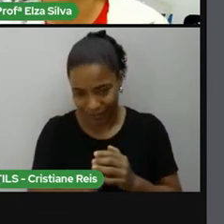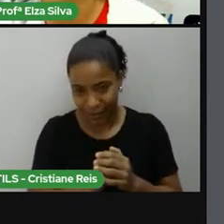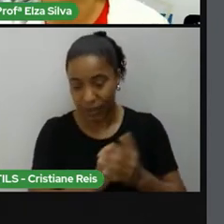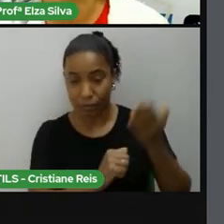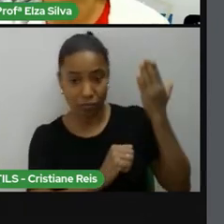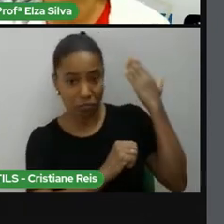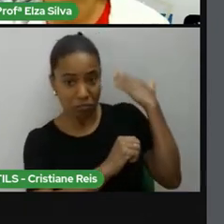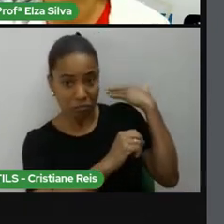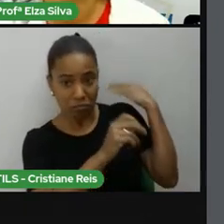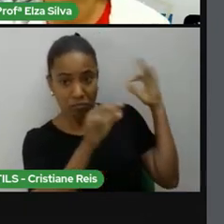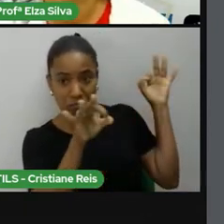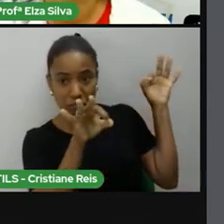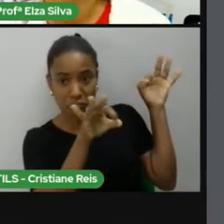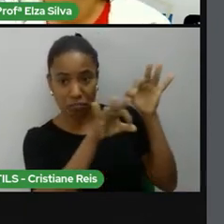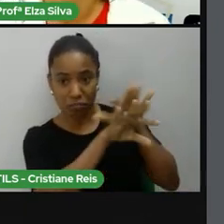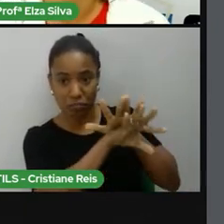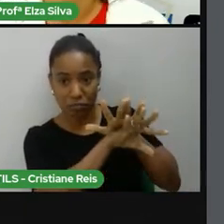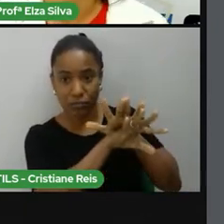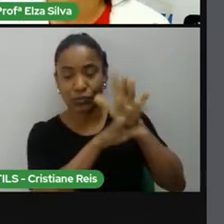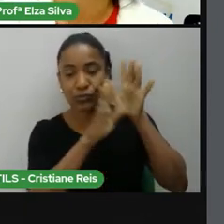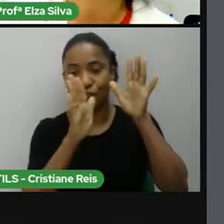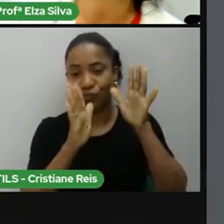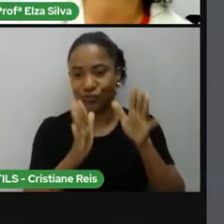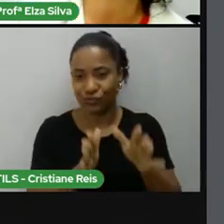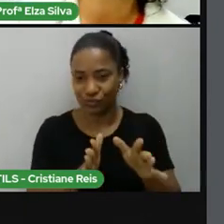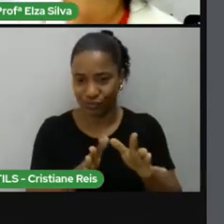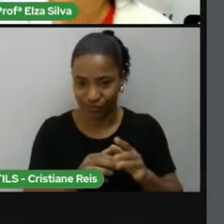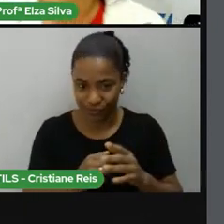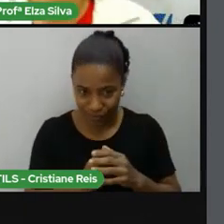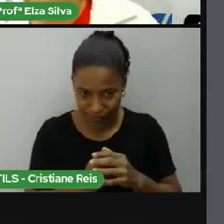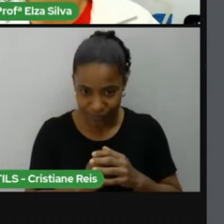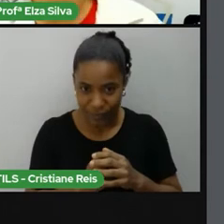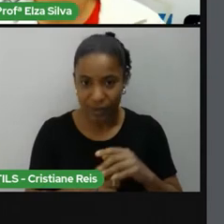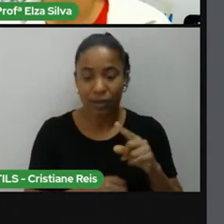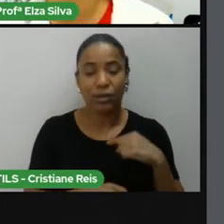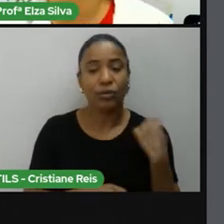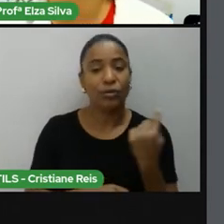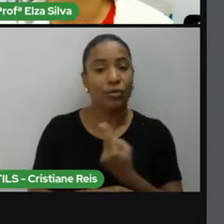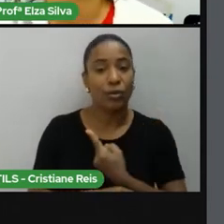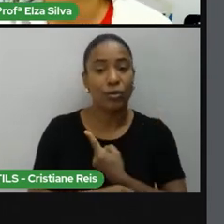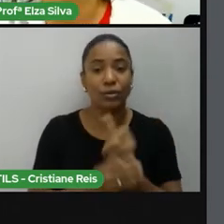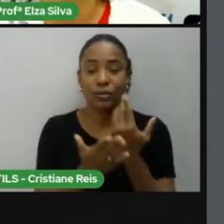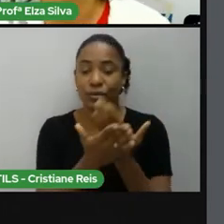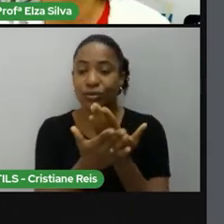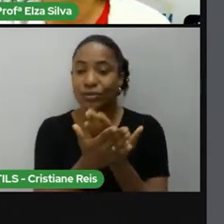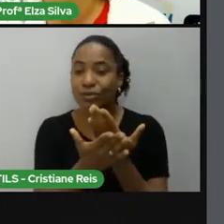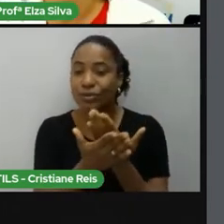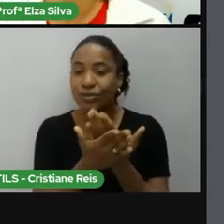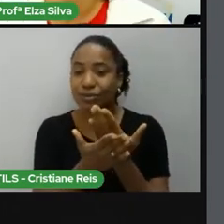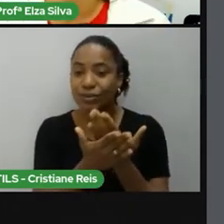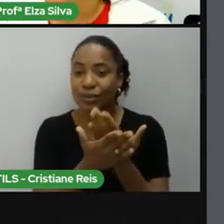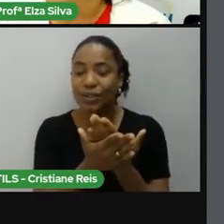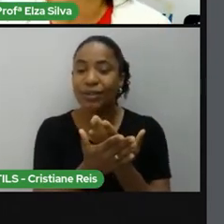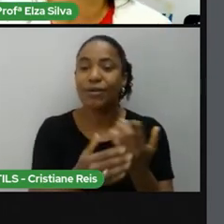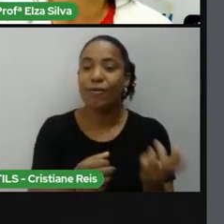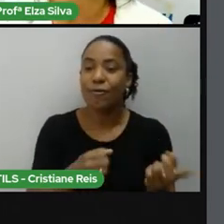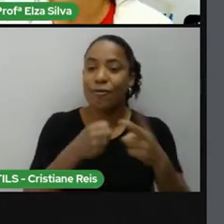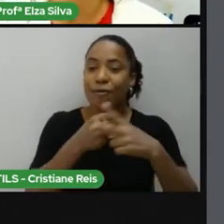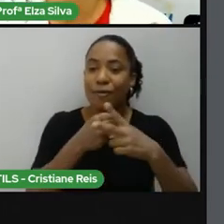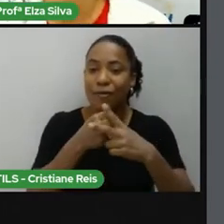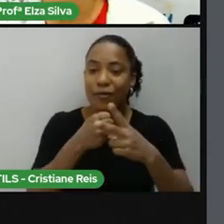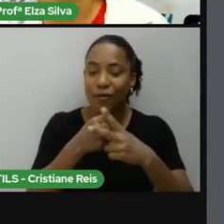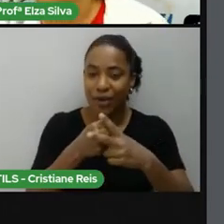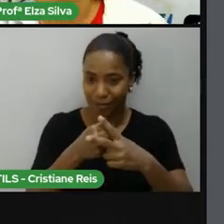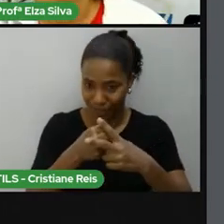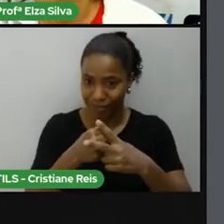no passado Nós podemos estudar neste tempo verbal os verbos regulares